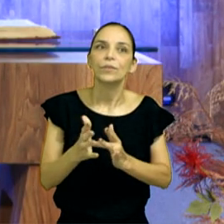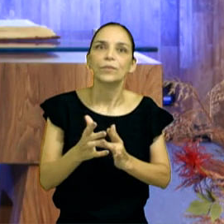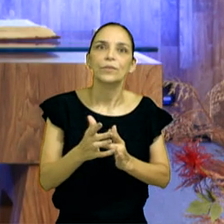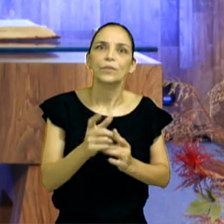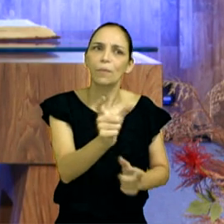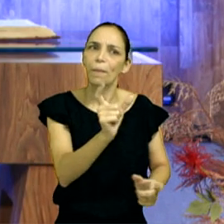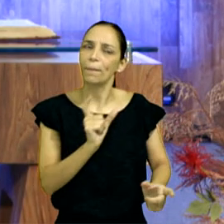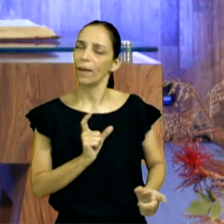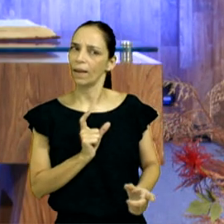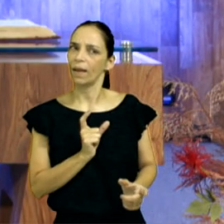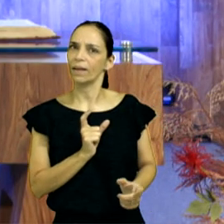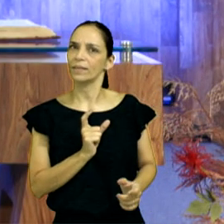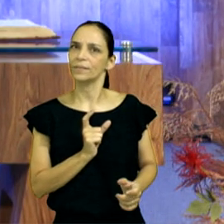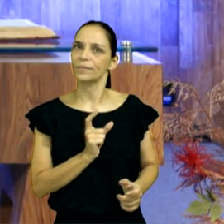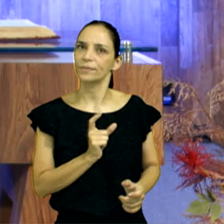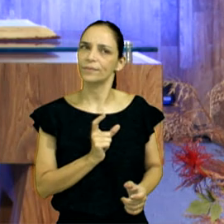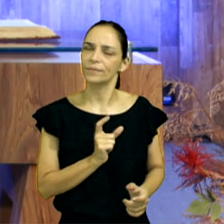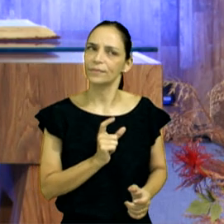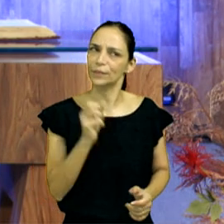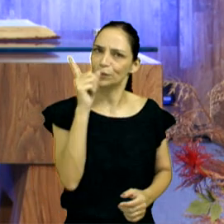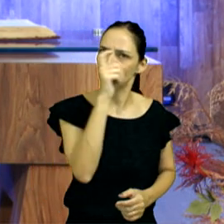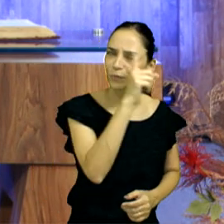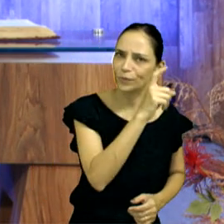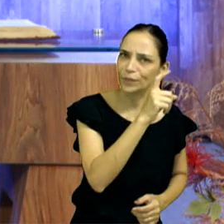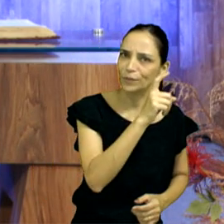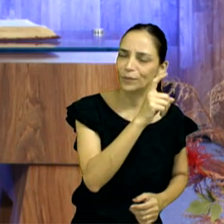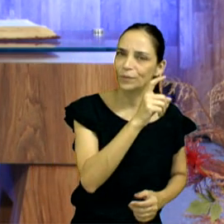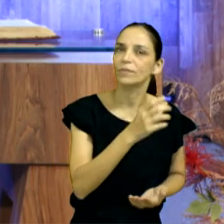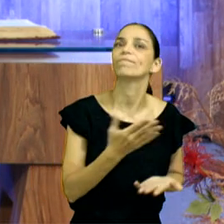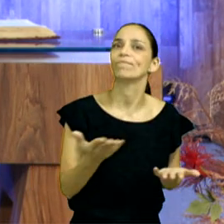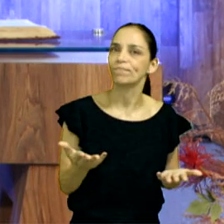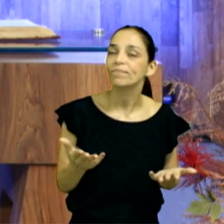o pão das crianças, dos filhos, aos cachorrinhos,